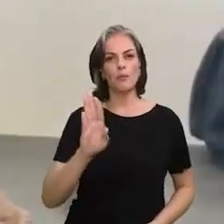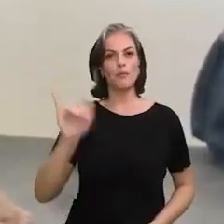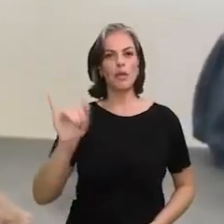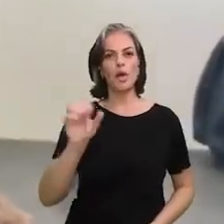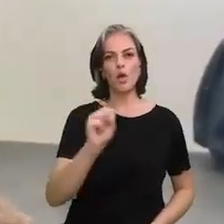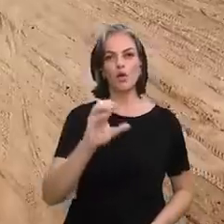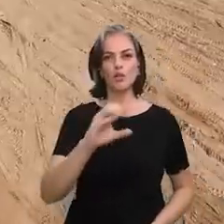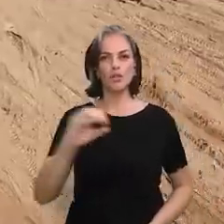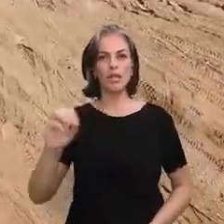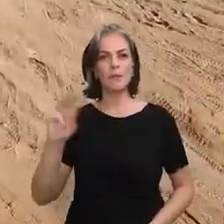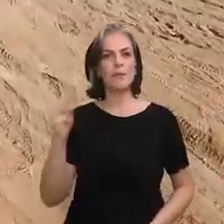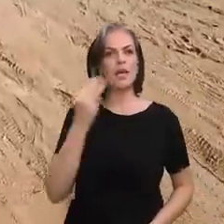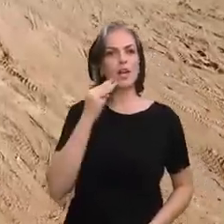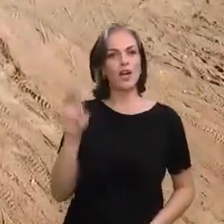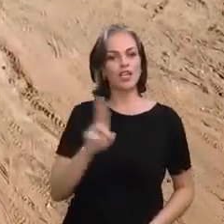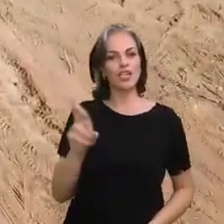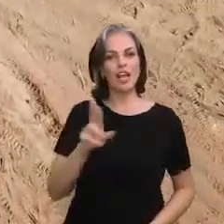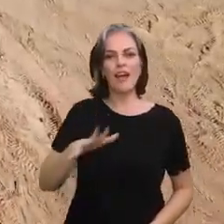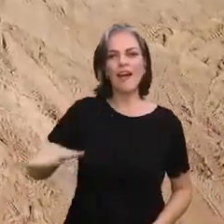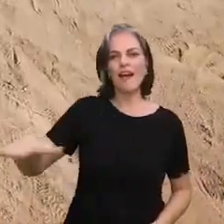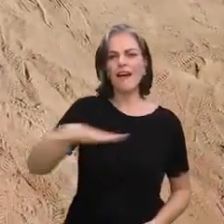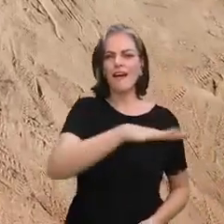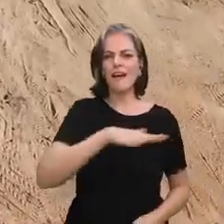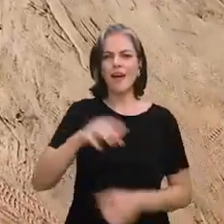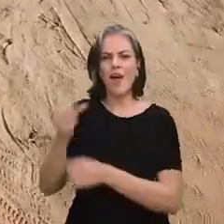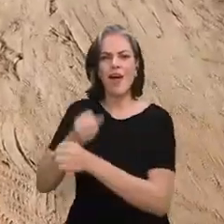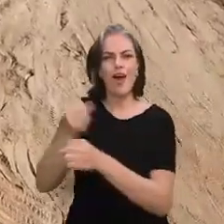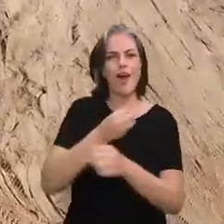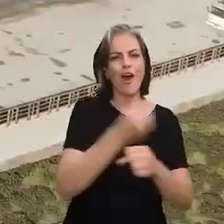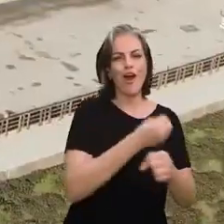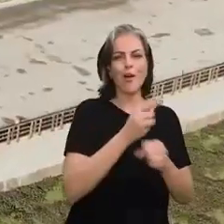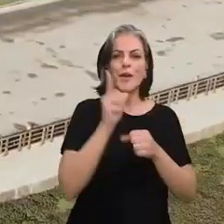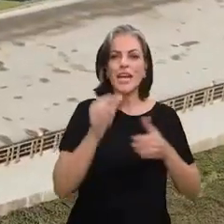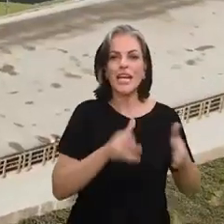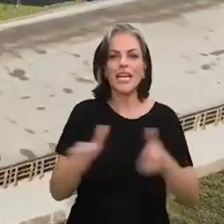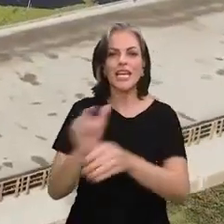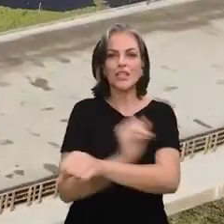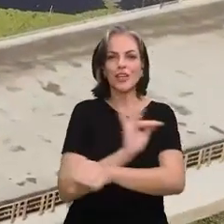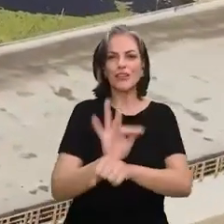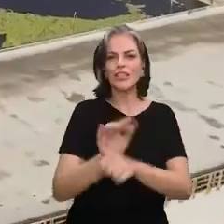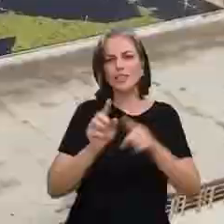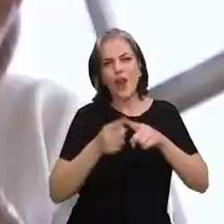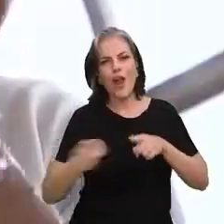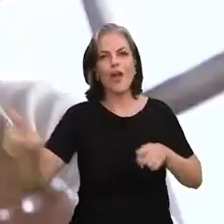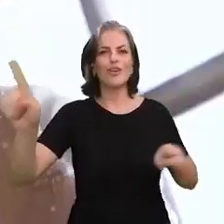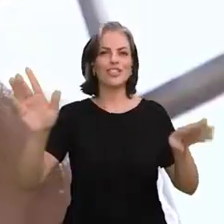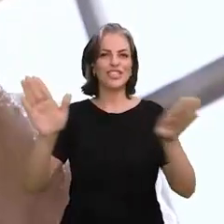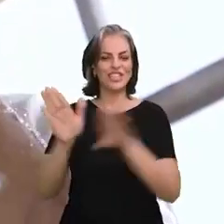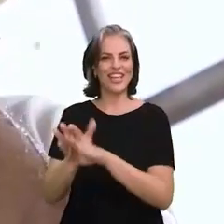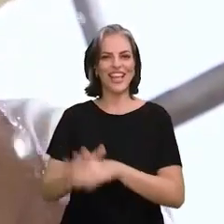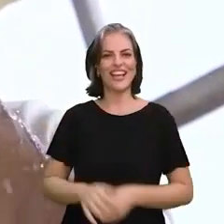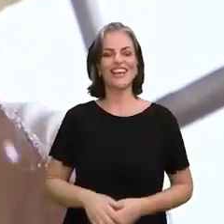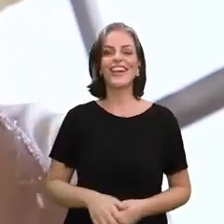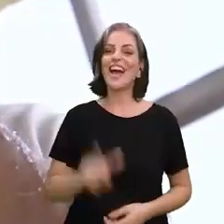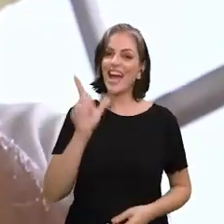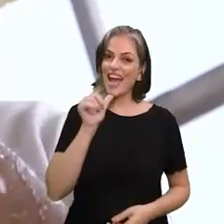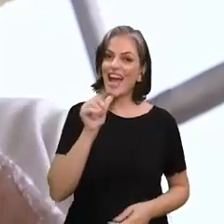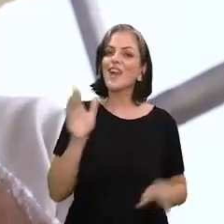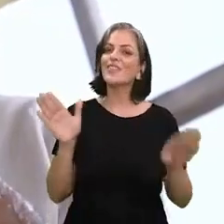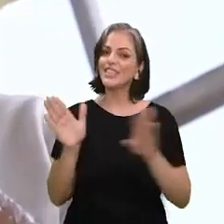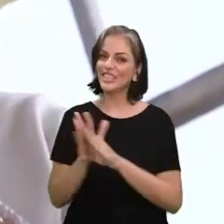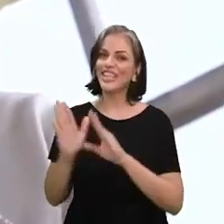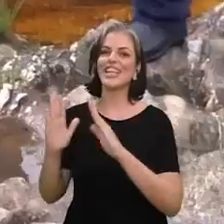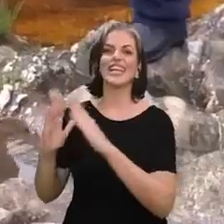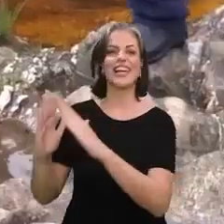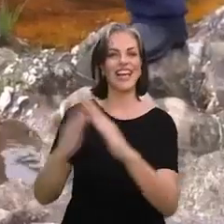milhões de reais no conjunto de obras que estão levando a água do São Francisco mais longe. É a água chegando à casa